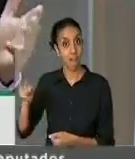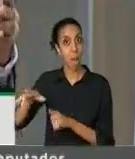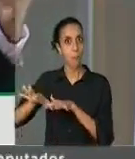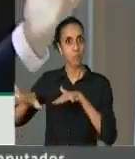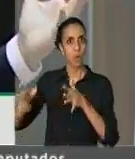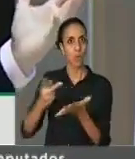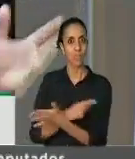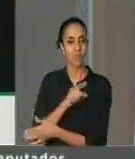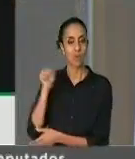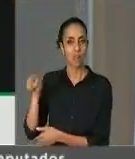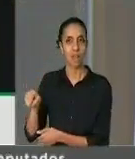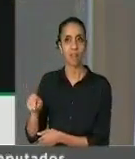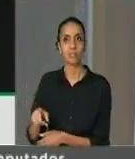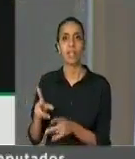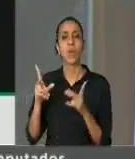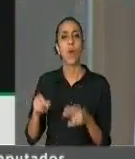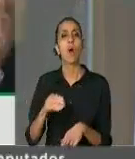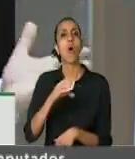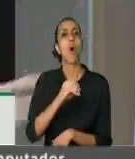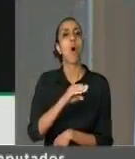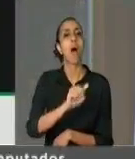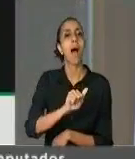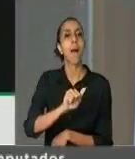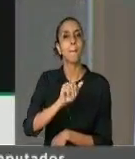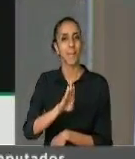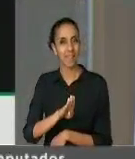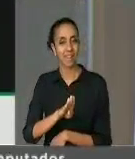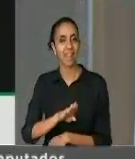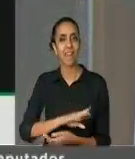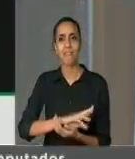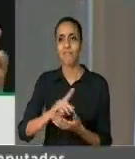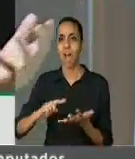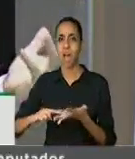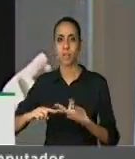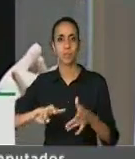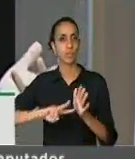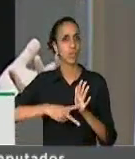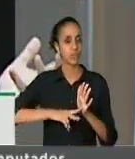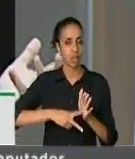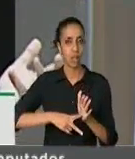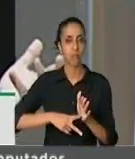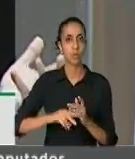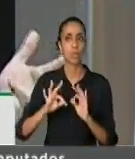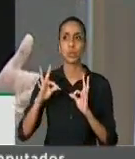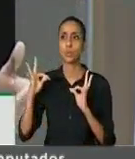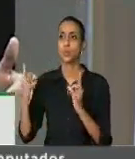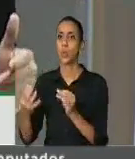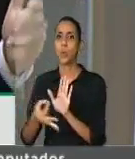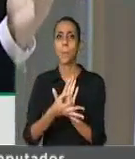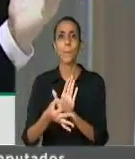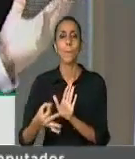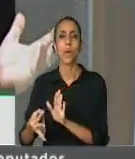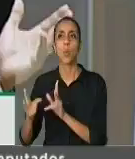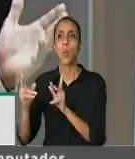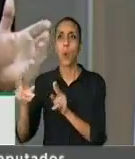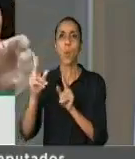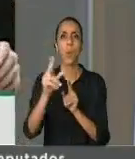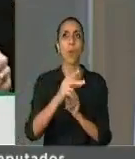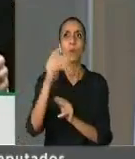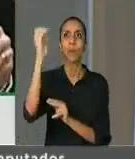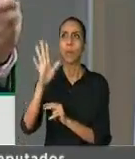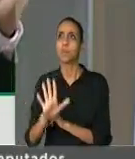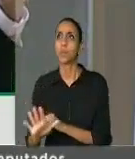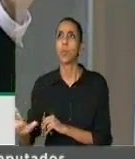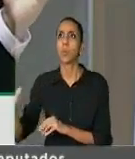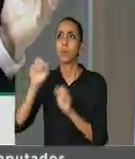como reuniu a OAB, entidades sindicais, numa voz que vai se espalhando pelo país,